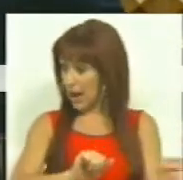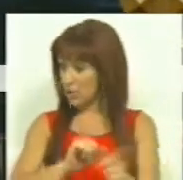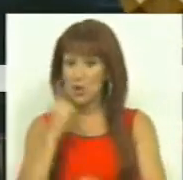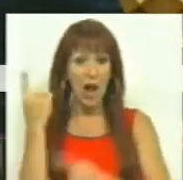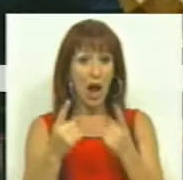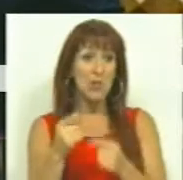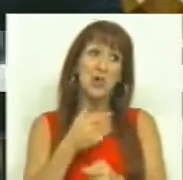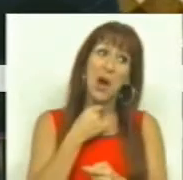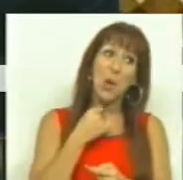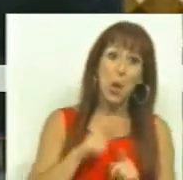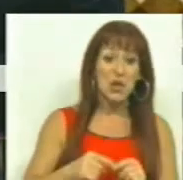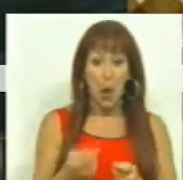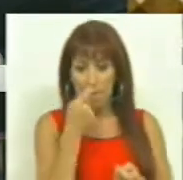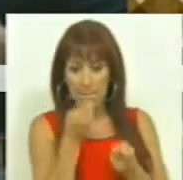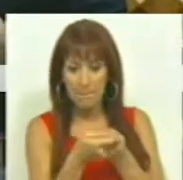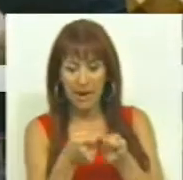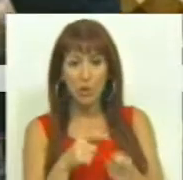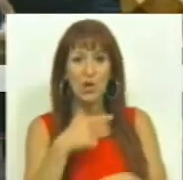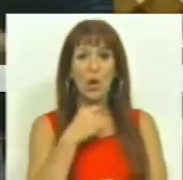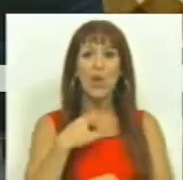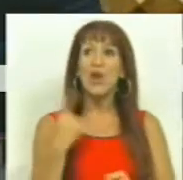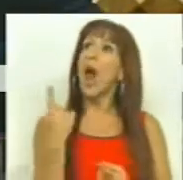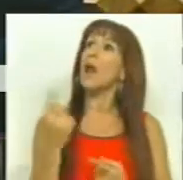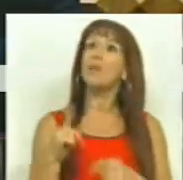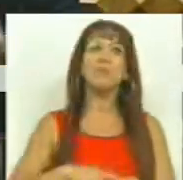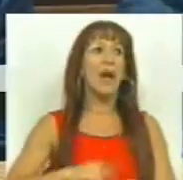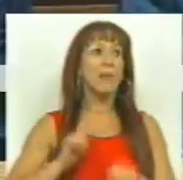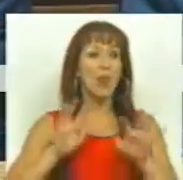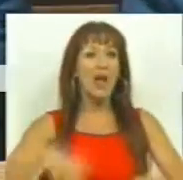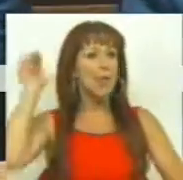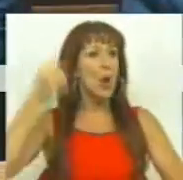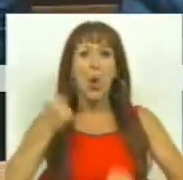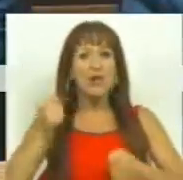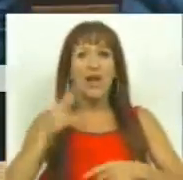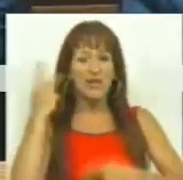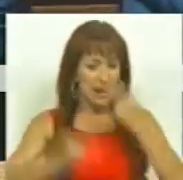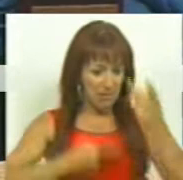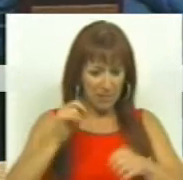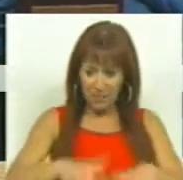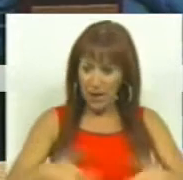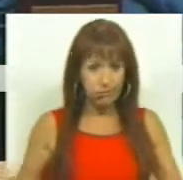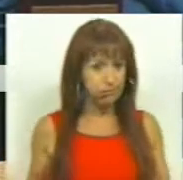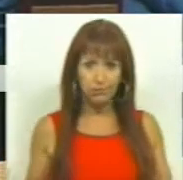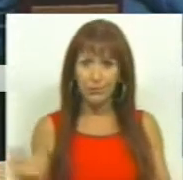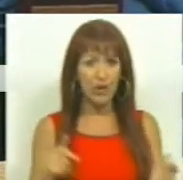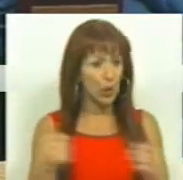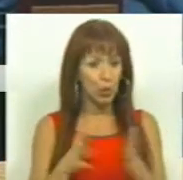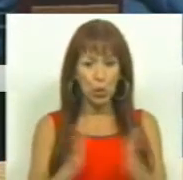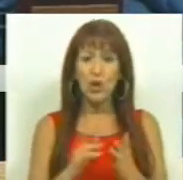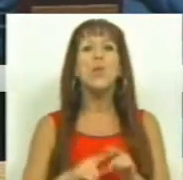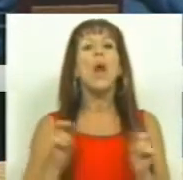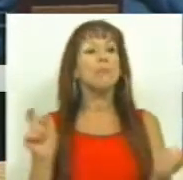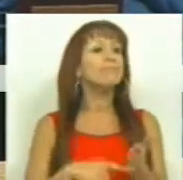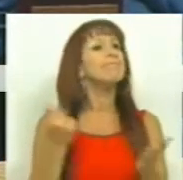alguns em agosto, ou próximo de agosto, à altura em que a Assembleia da República nem sequer consegue fazer uma apreciação parlamentar para que tudo se dê como